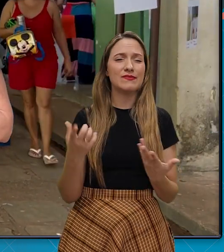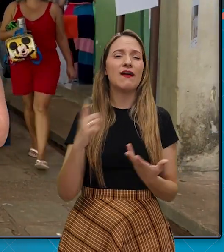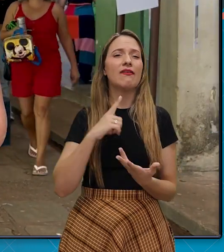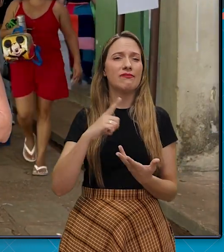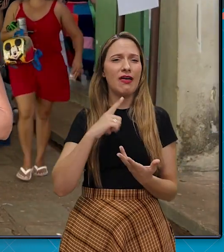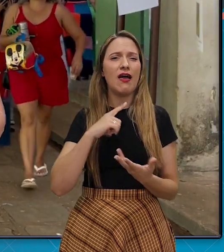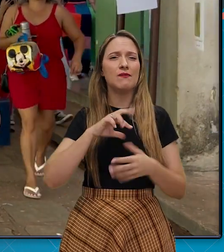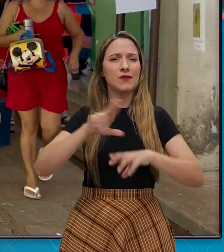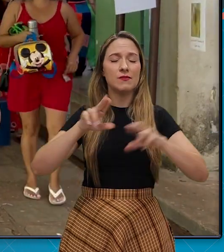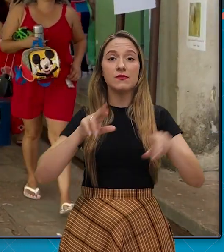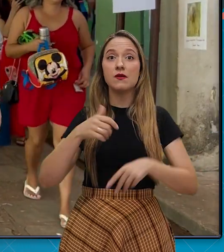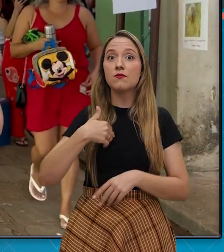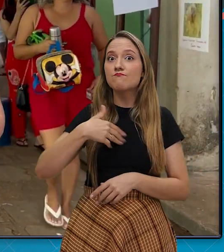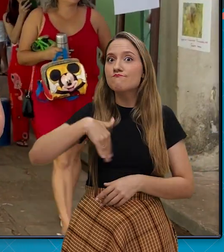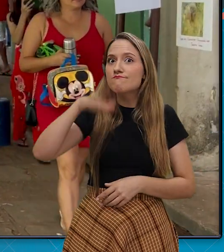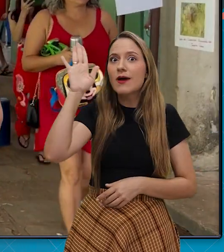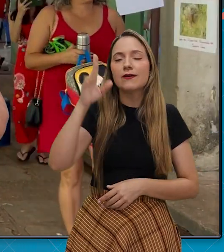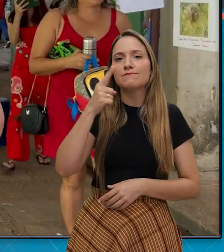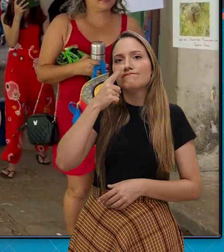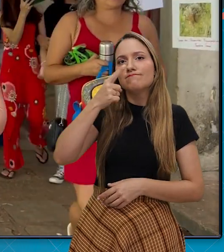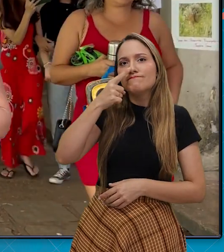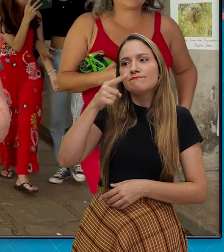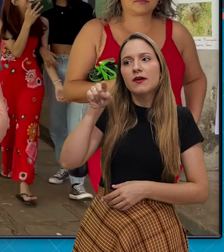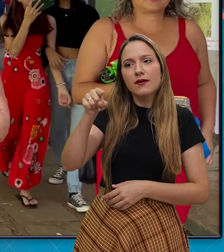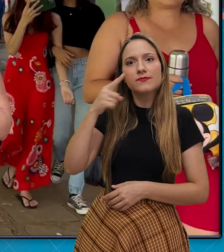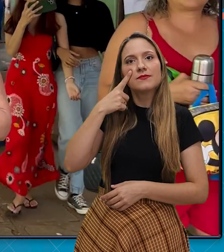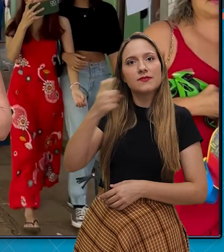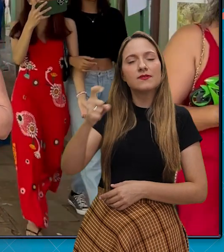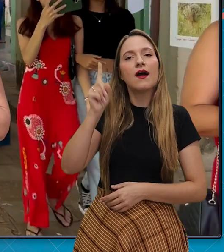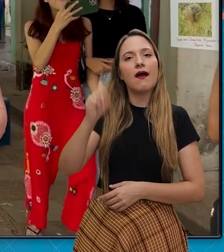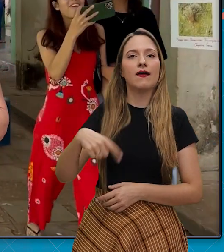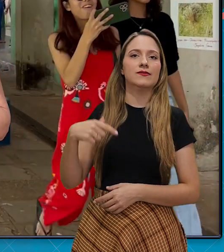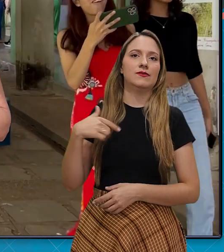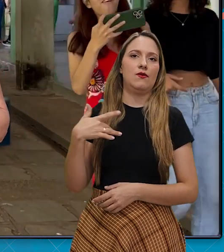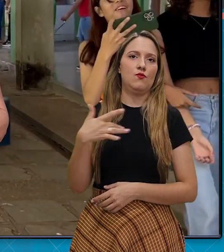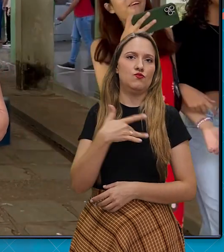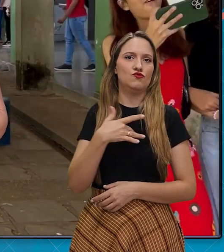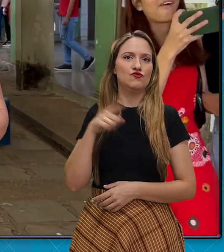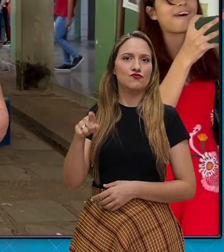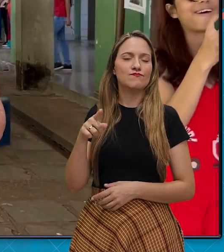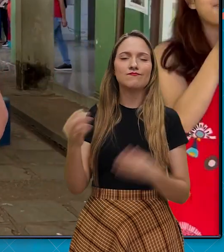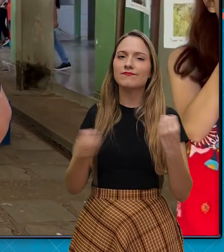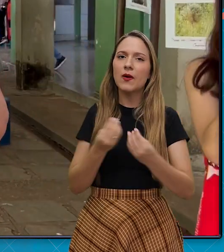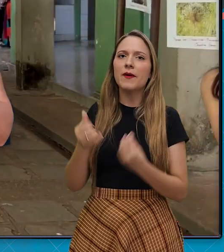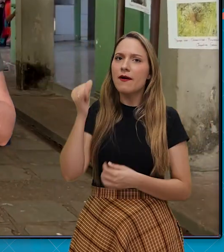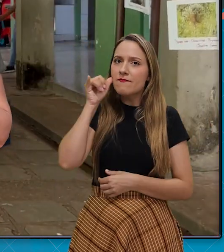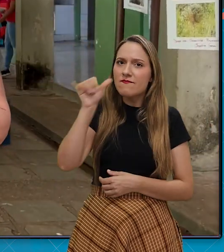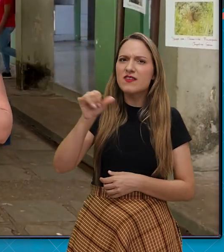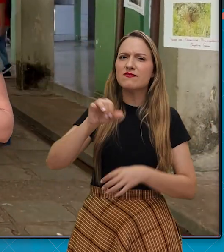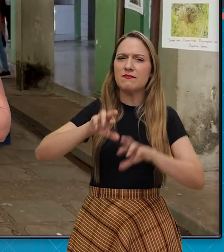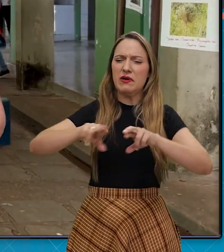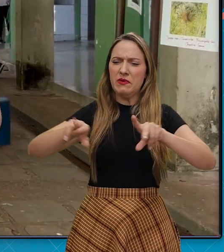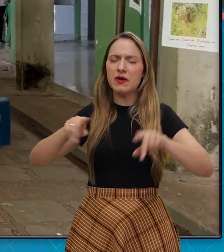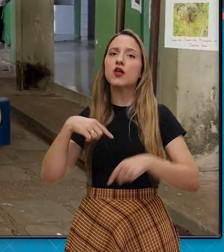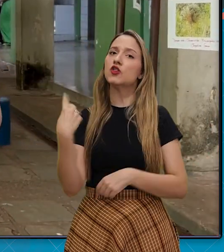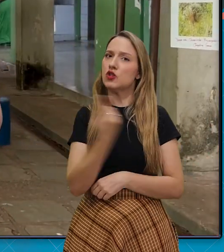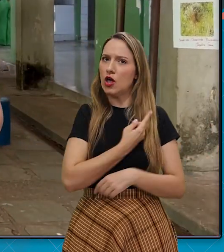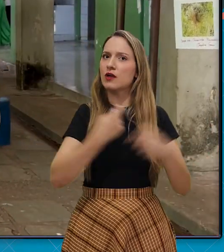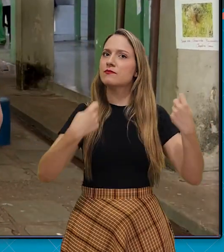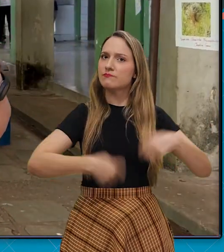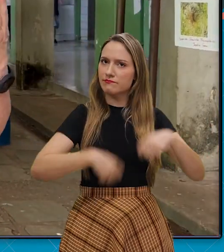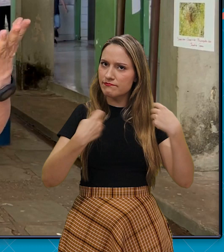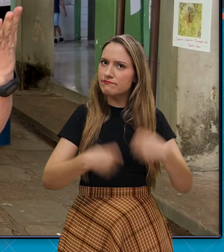E dos estandes que mais me chamou a atenção foi o de saúde, aquela prevenção que todos nós temos que ter.